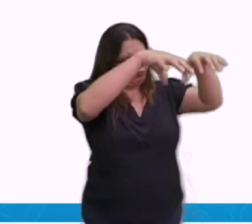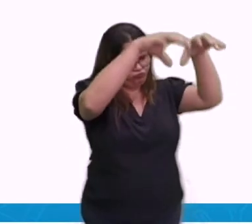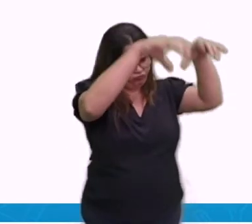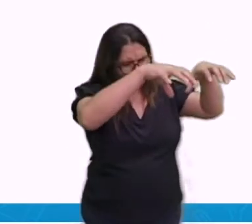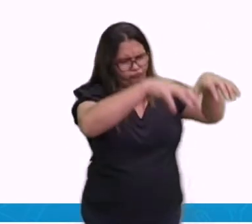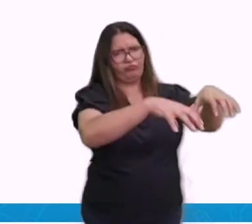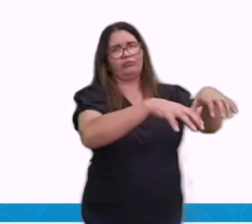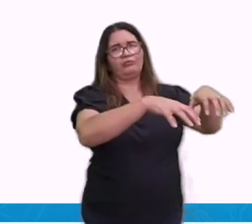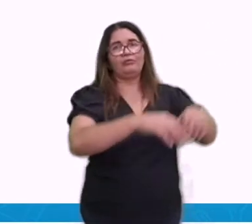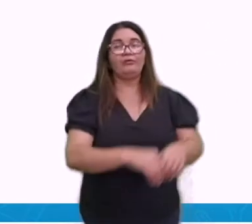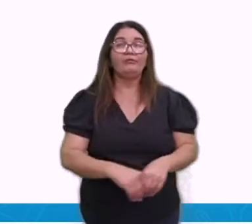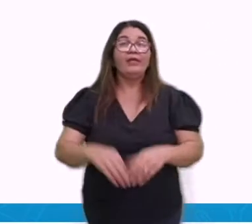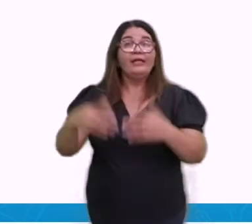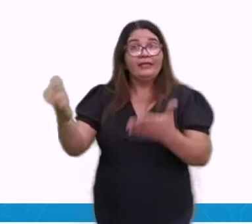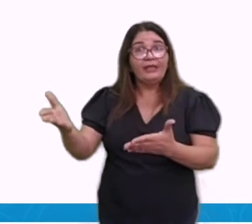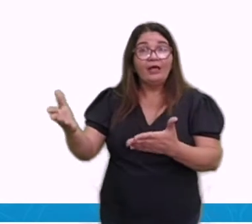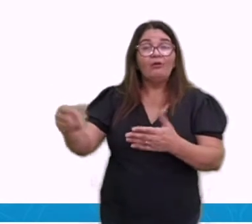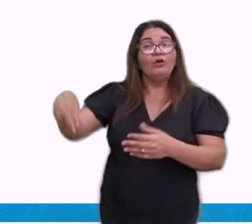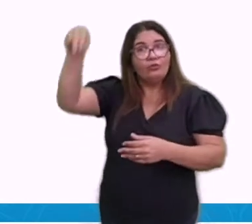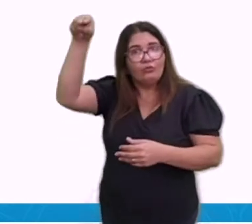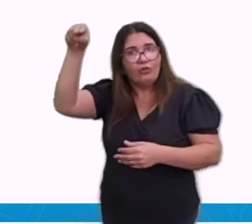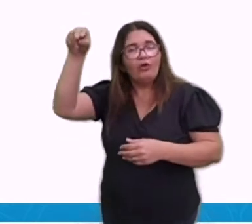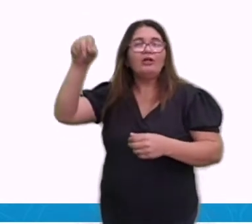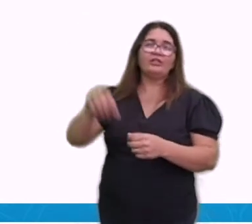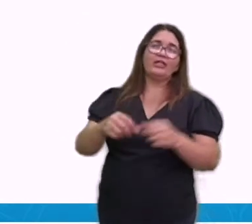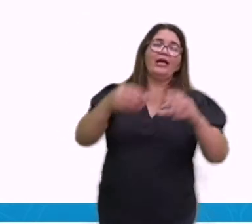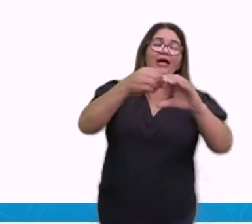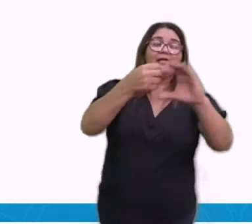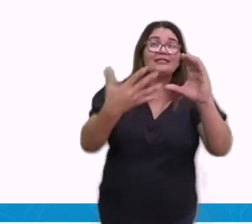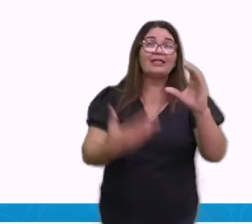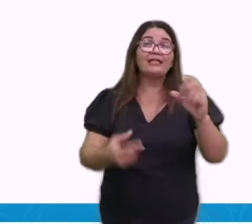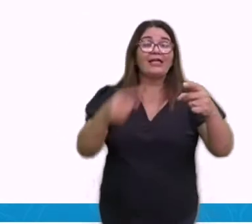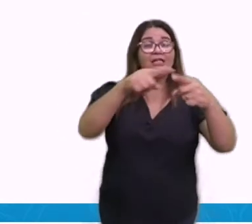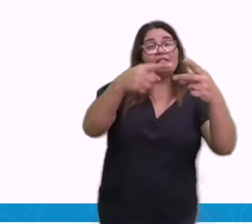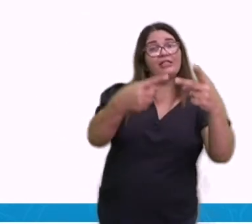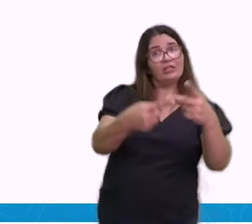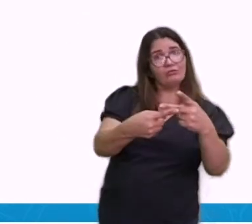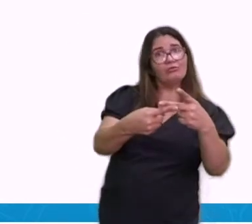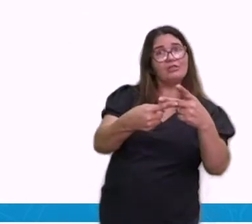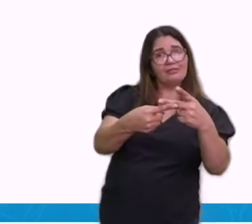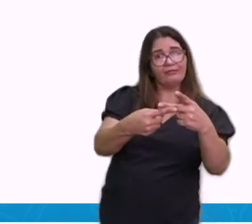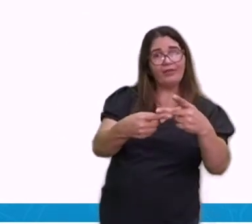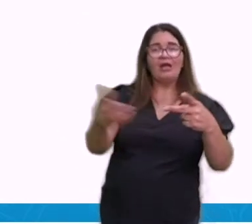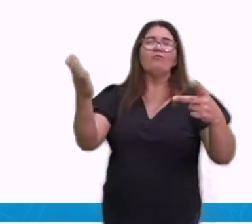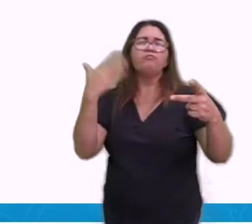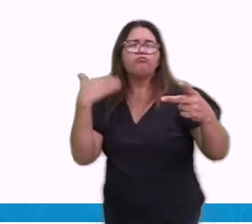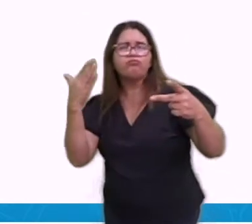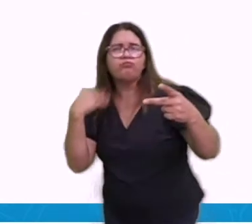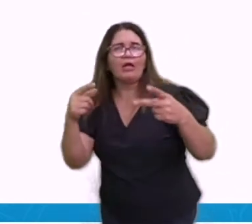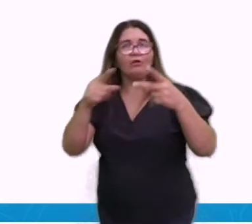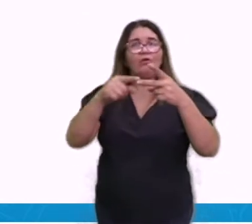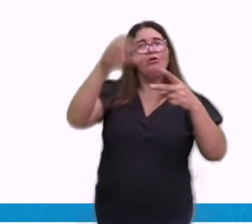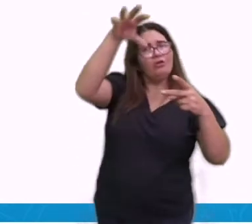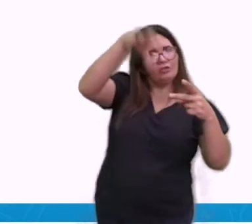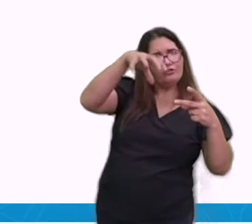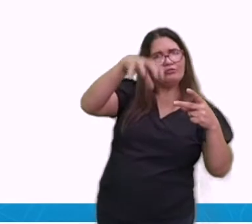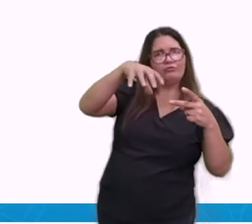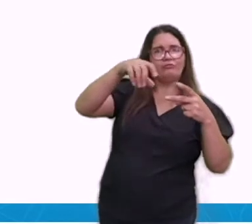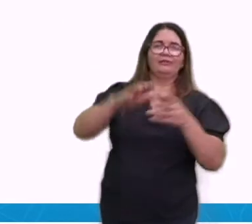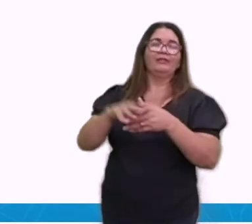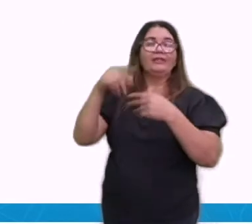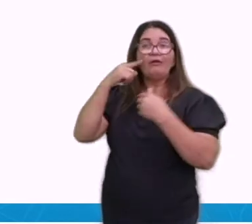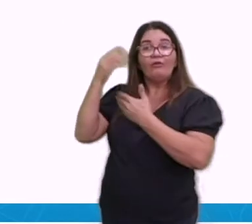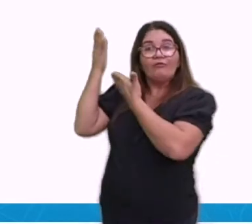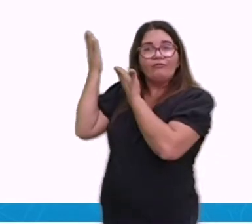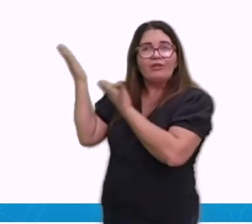de temperatura, é entre 25 e 27 graus. Então, lá na região norte, a gente tem essa característica de clima. A gente